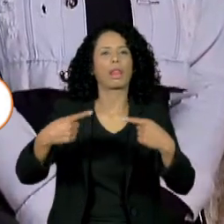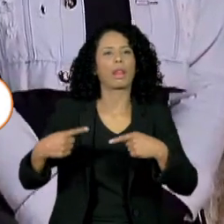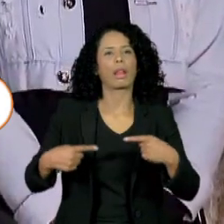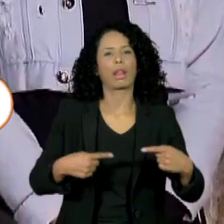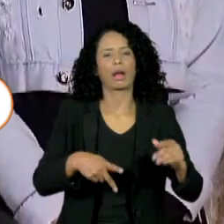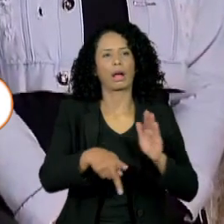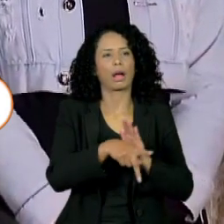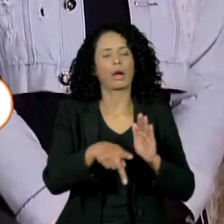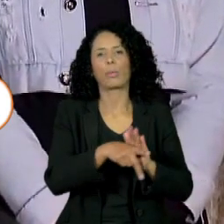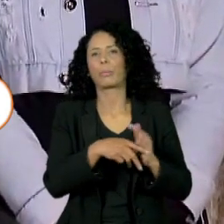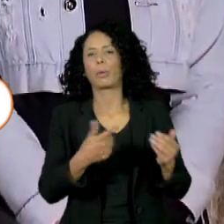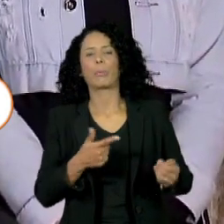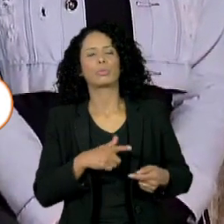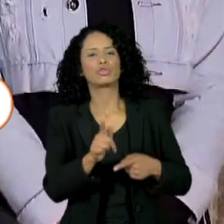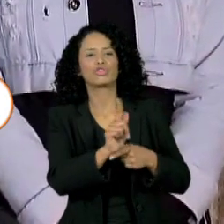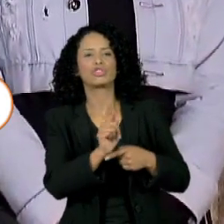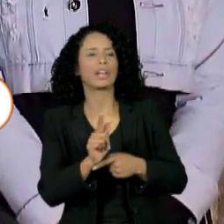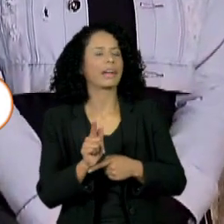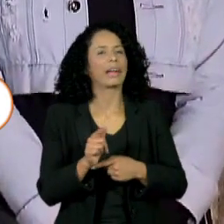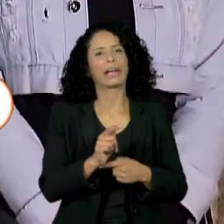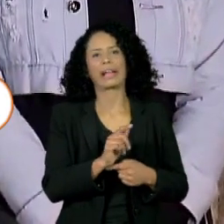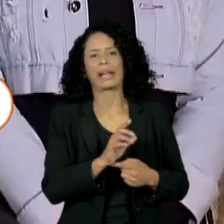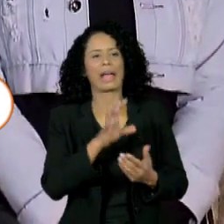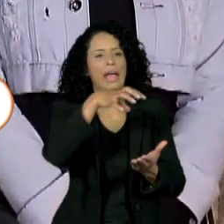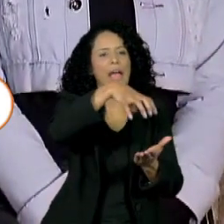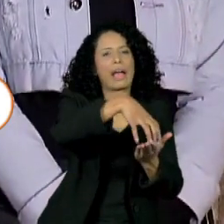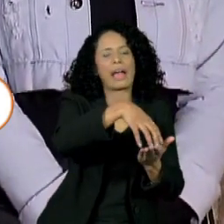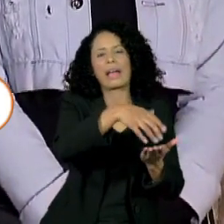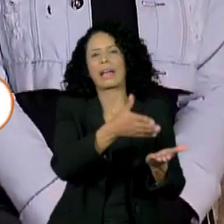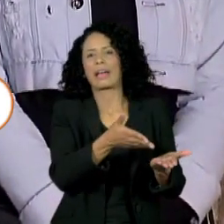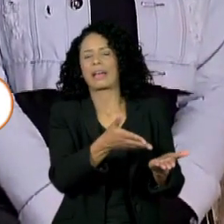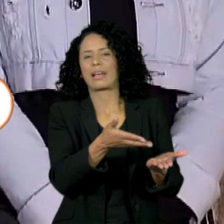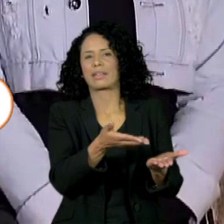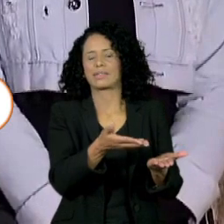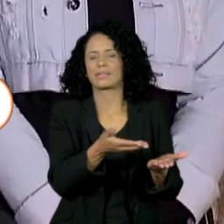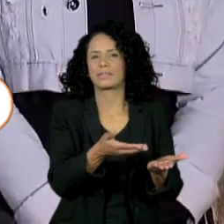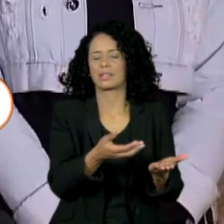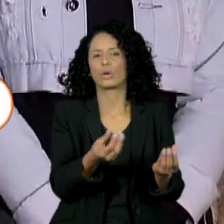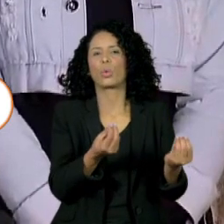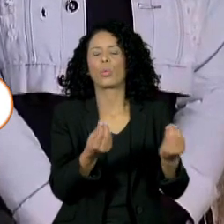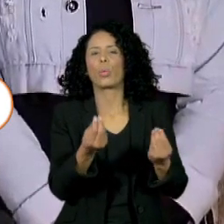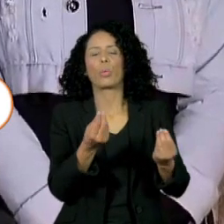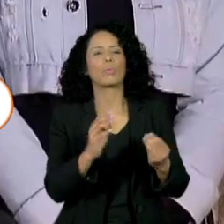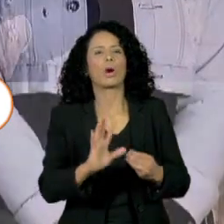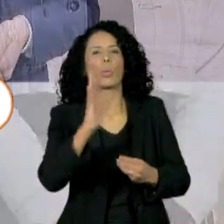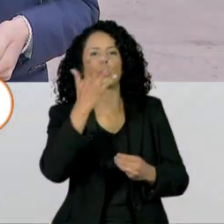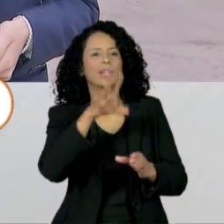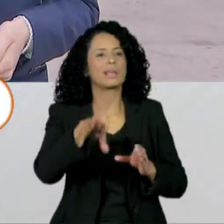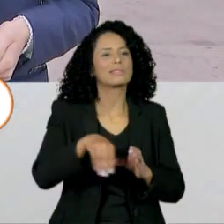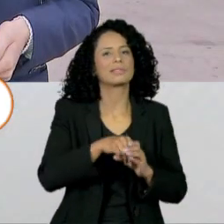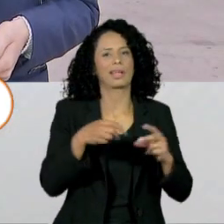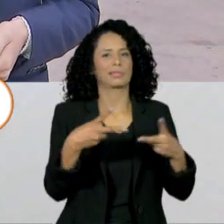ingerências dos conselhos e como eles se formam no âmbito das estatais.